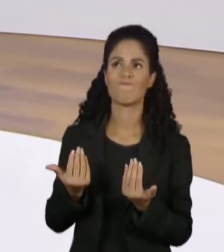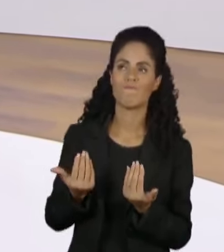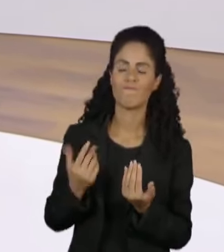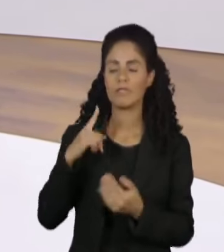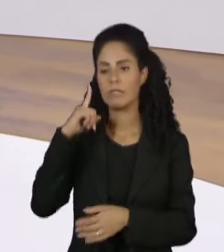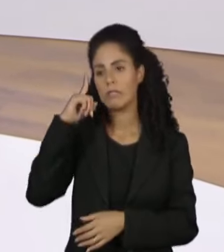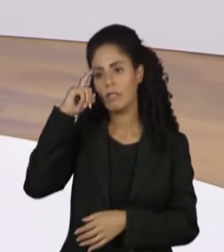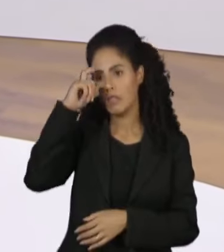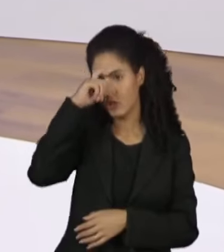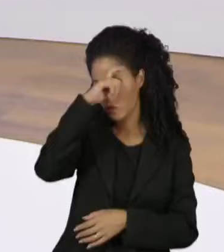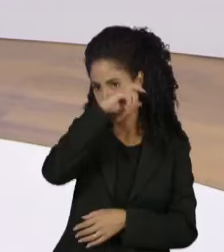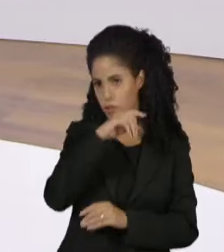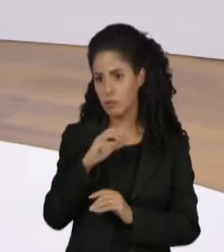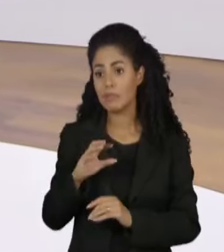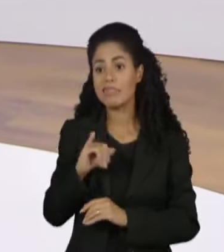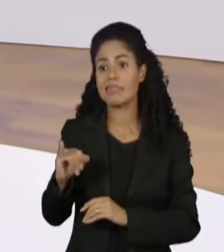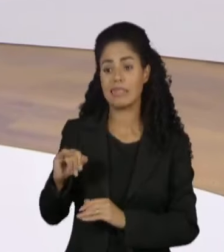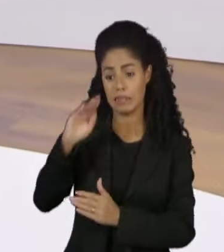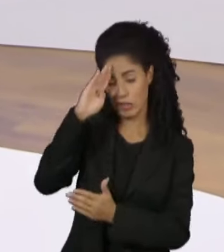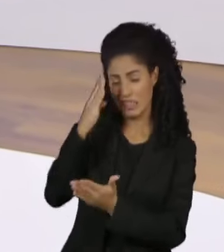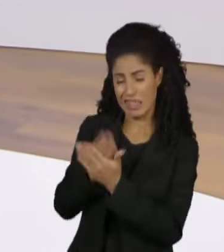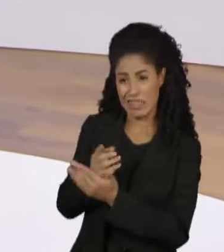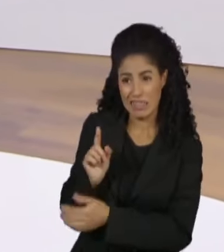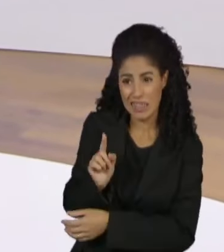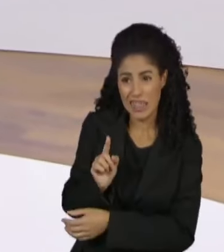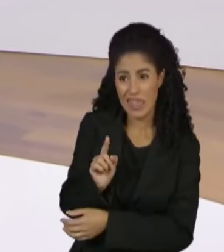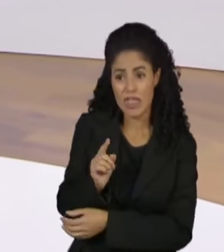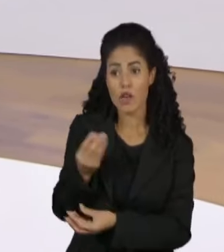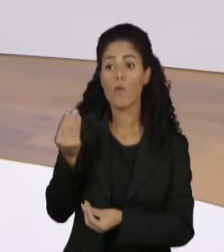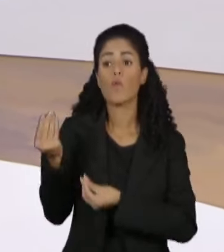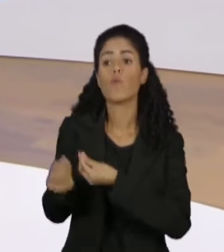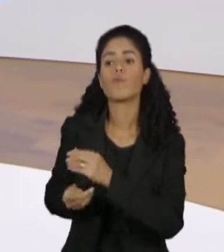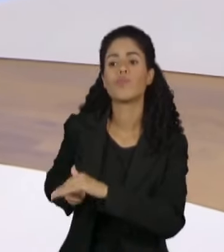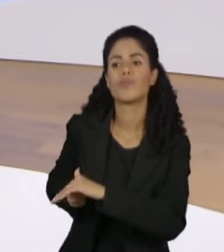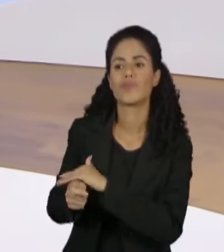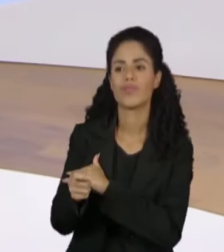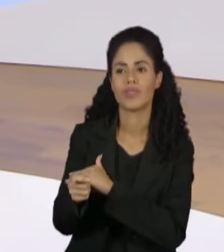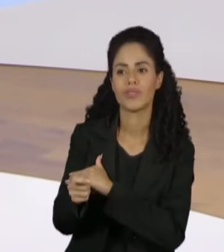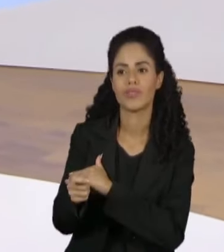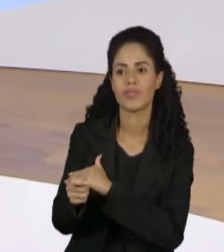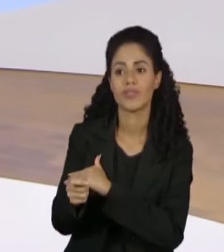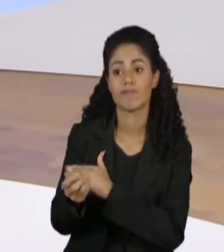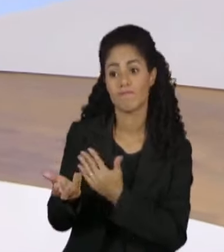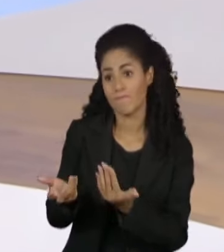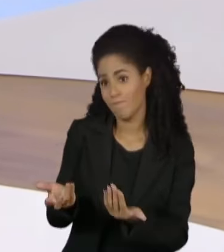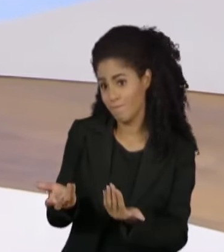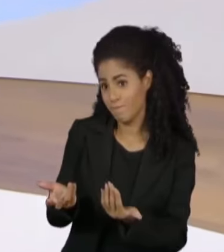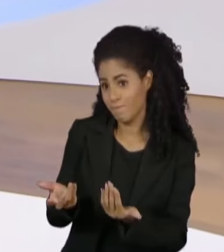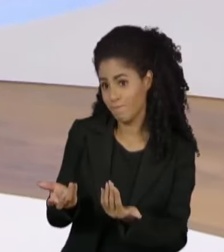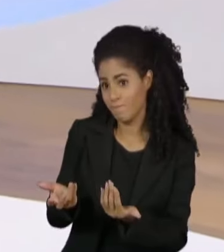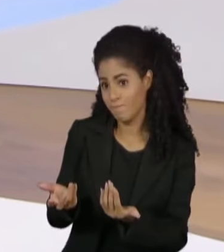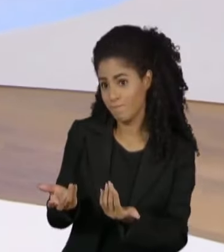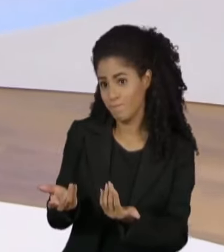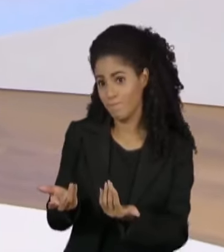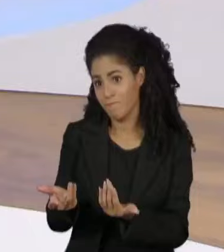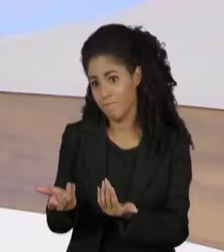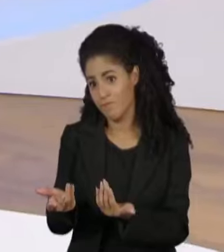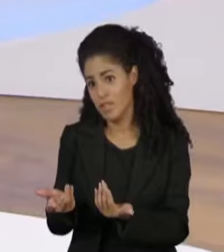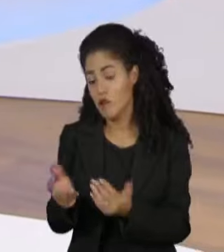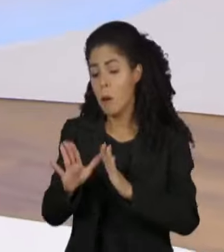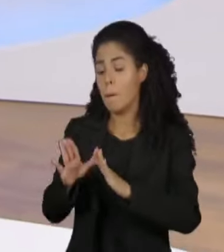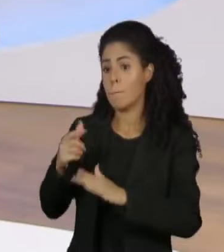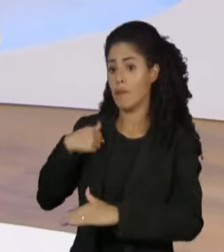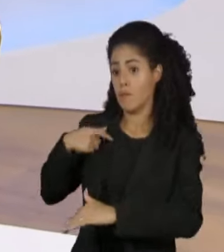reduz o investimento. Então, de certa forma, isso retrai. É o que a gente chama da fuga para a